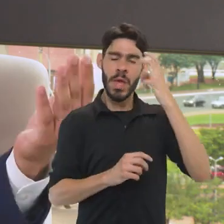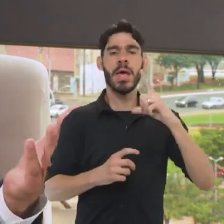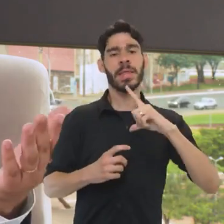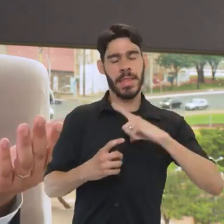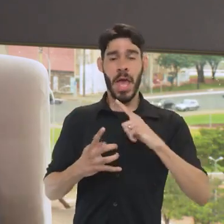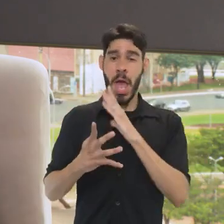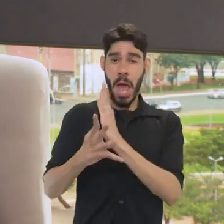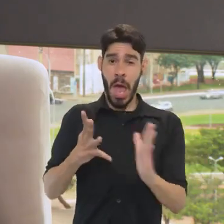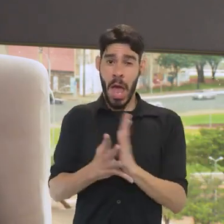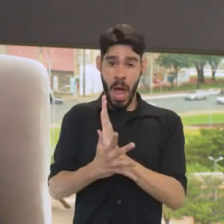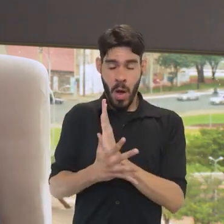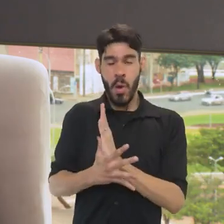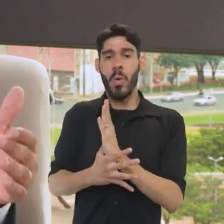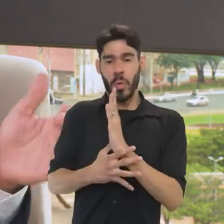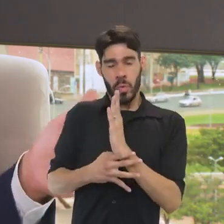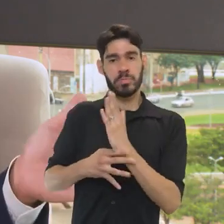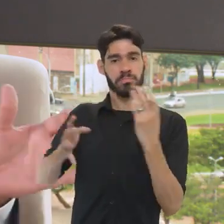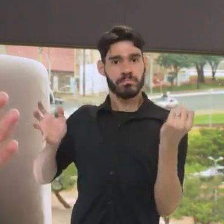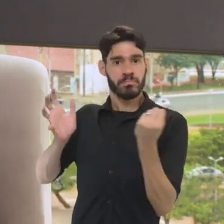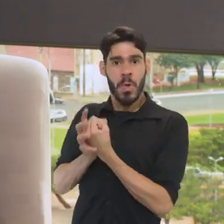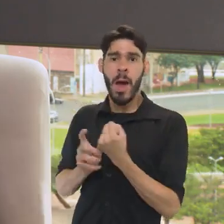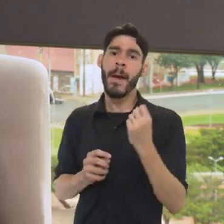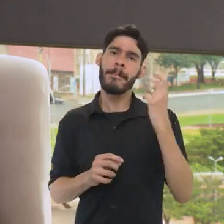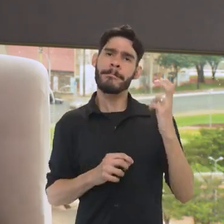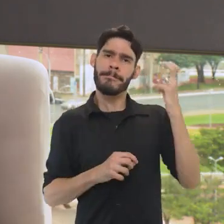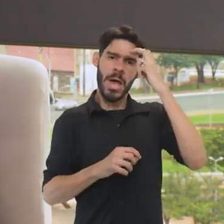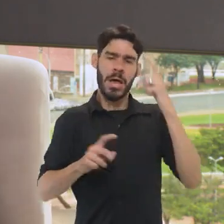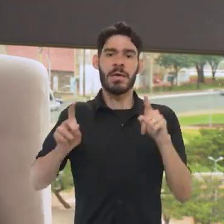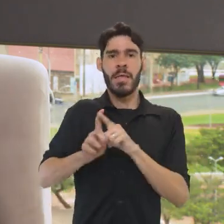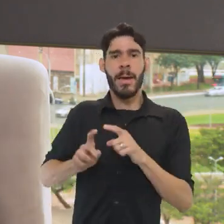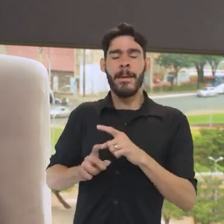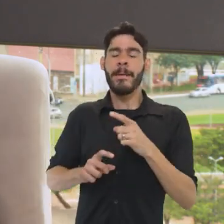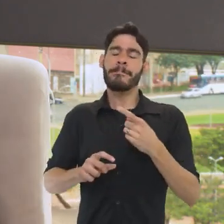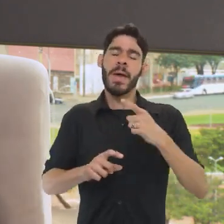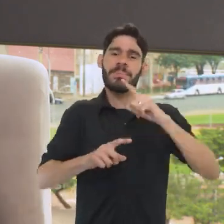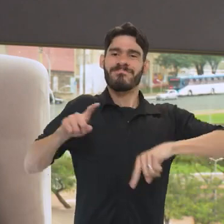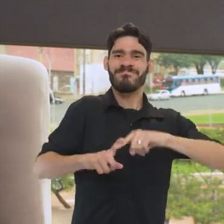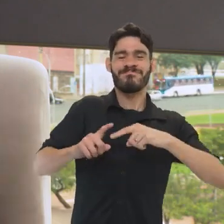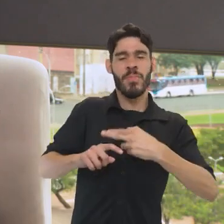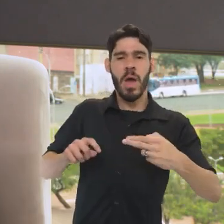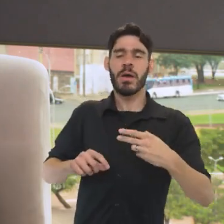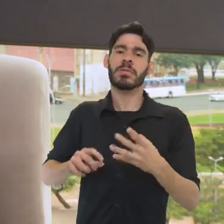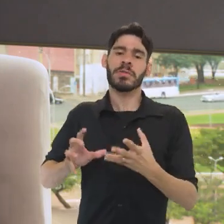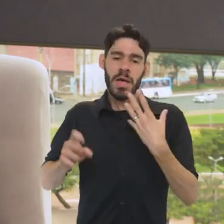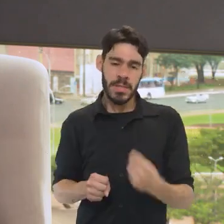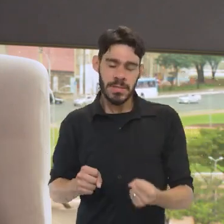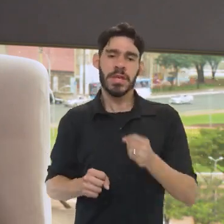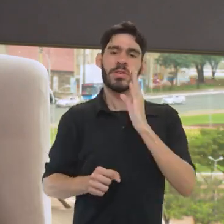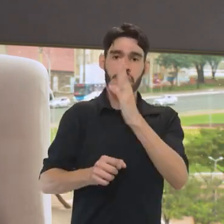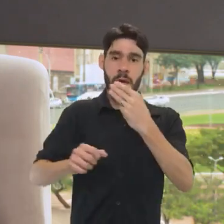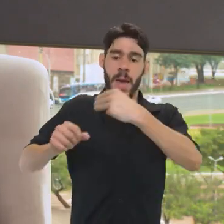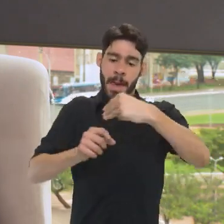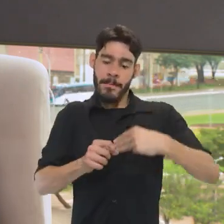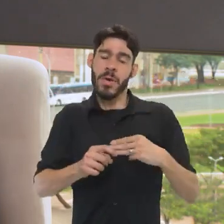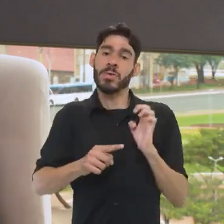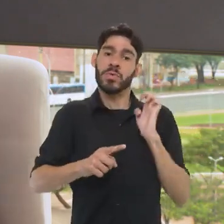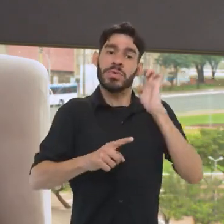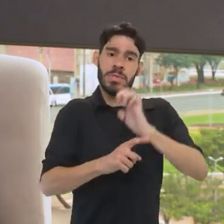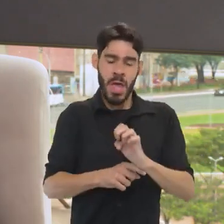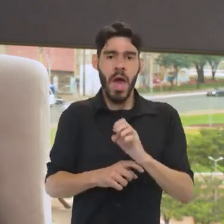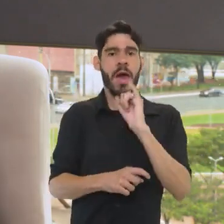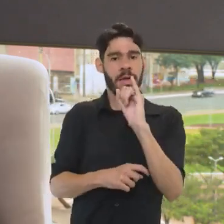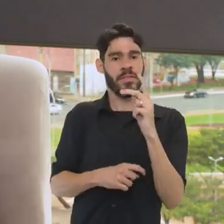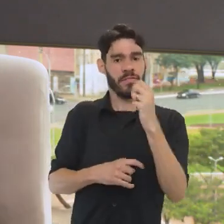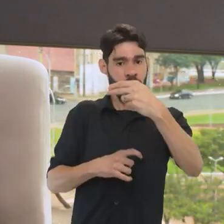Existem alguns bens imateriais e também materiais que são reconhecidos em nível municipal ou estadual. Nesse caso, o IFAM